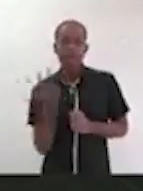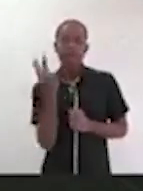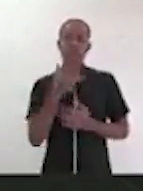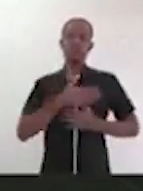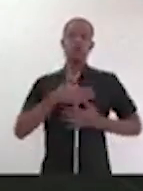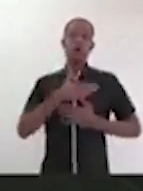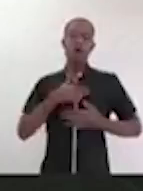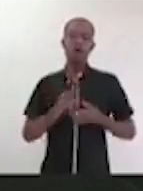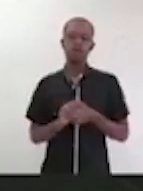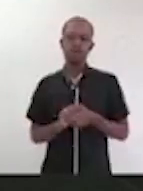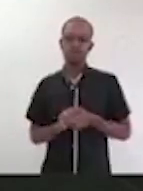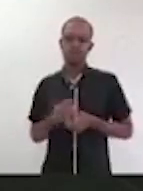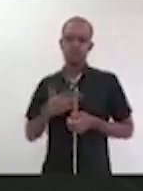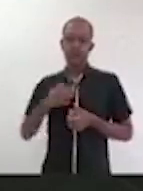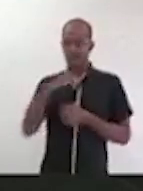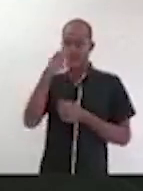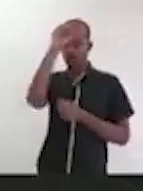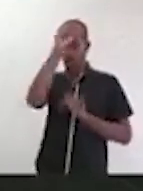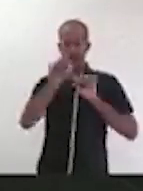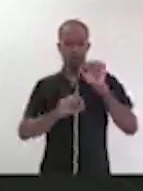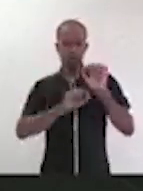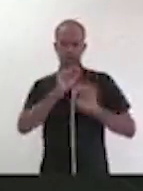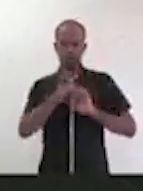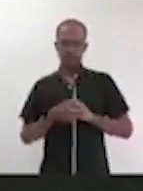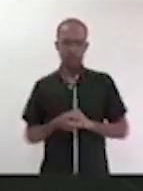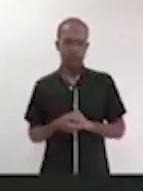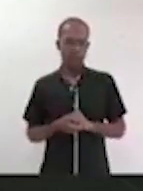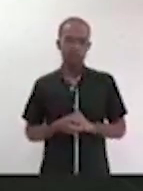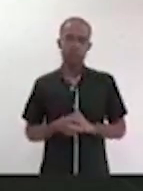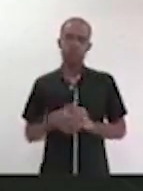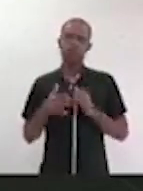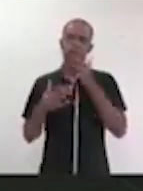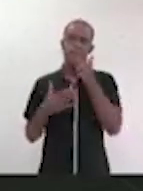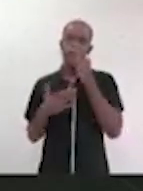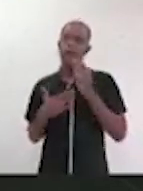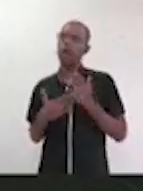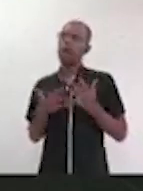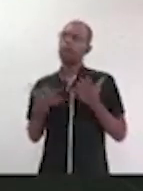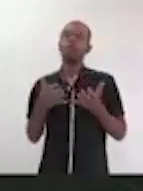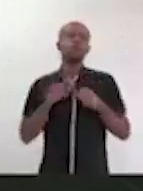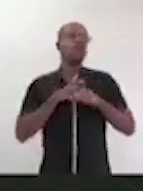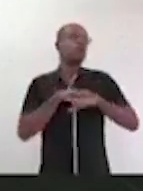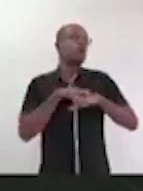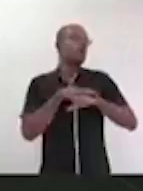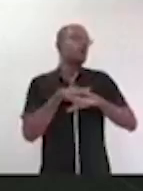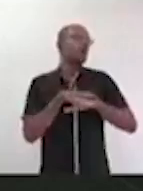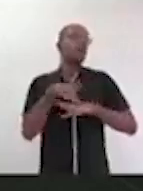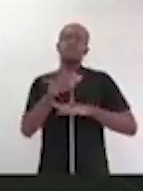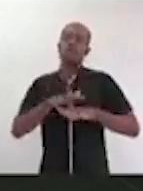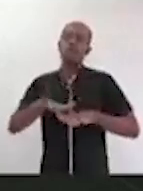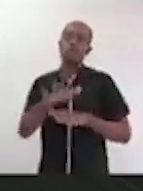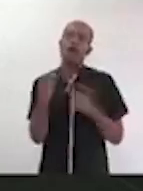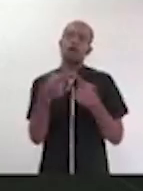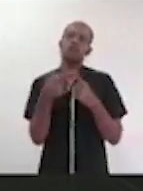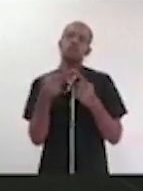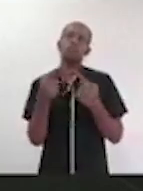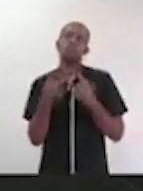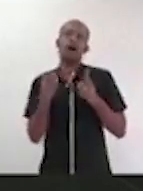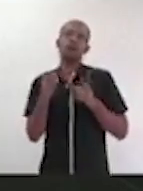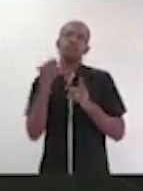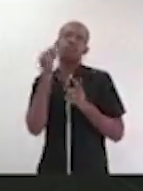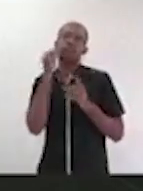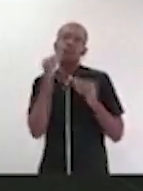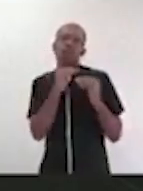E qual foi o meu aprendizado ao longo do tempo? Como é que eu ia poder conversar com elas sem tentar achar um consenso? Eu não acho que